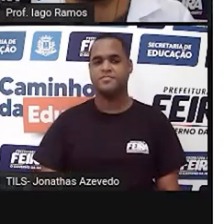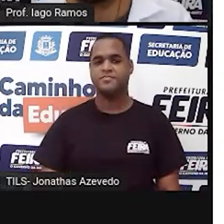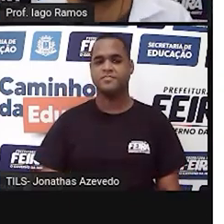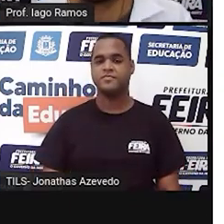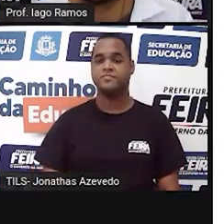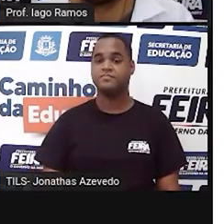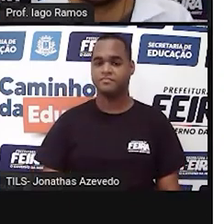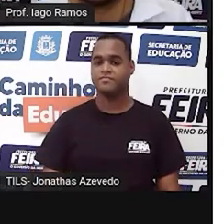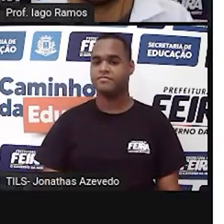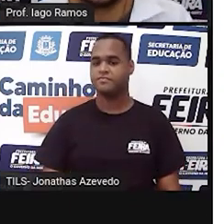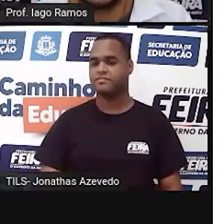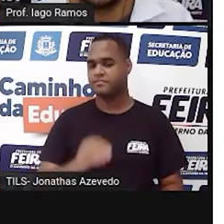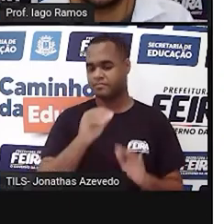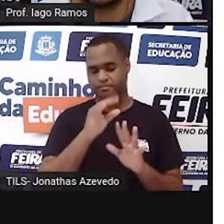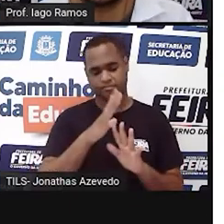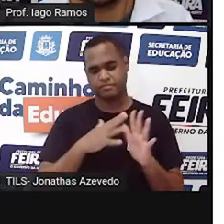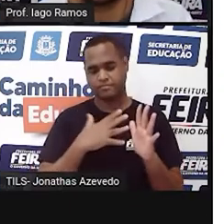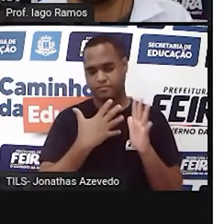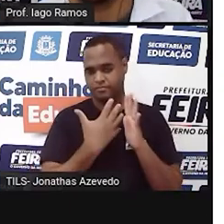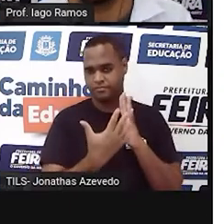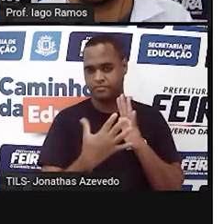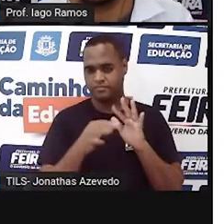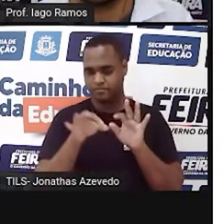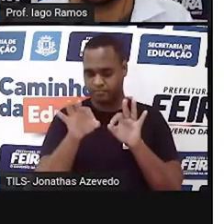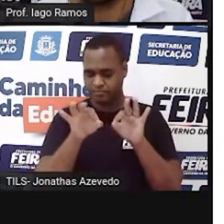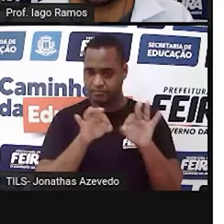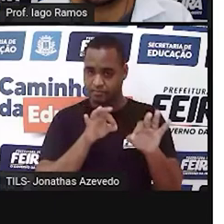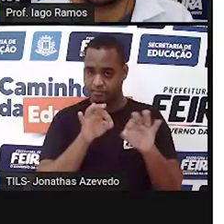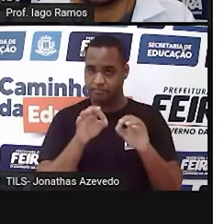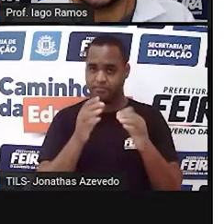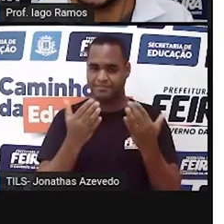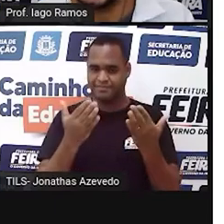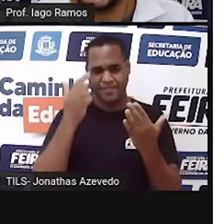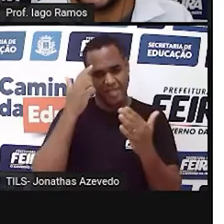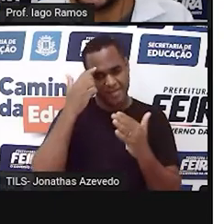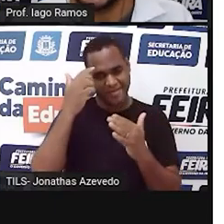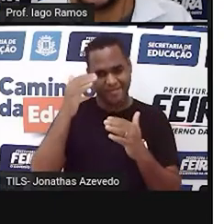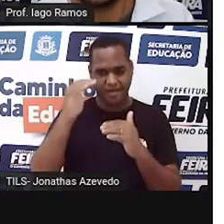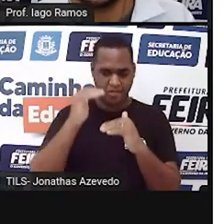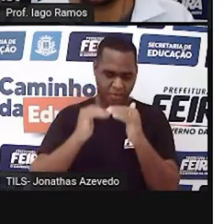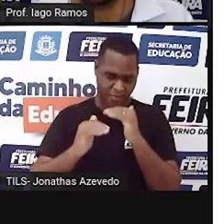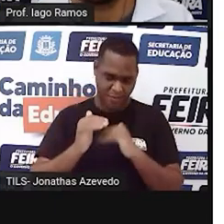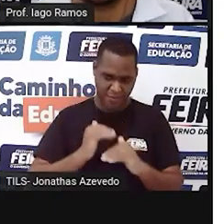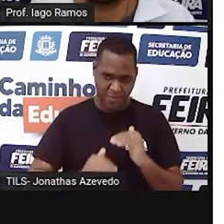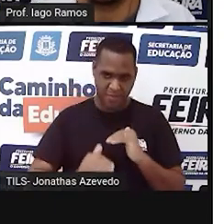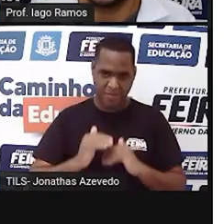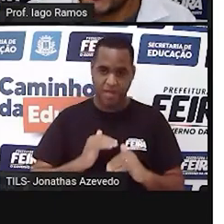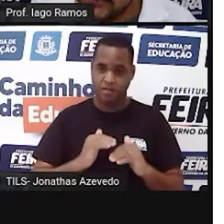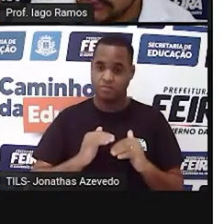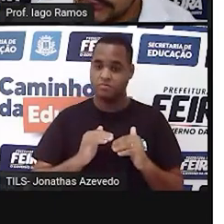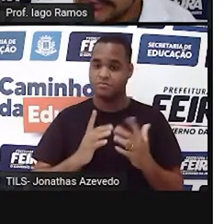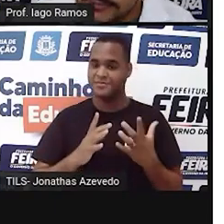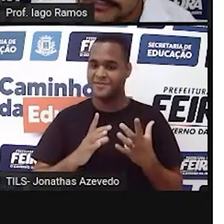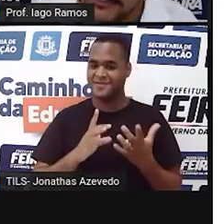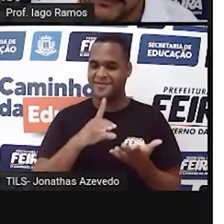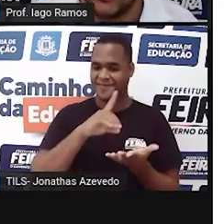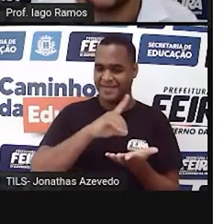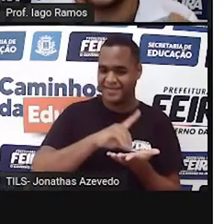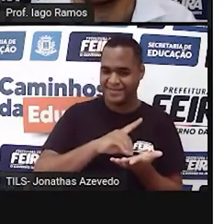Essa tabela está organizada de maneira decrescente. Isso é verdadeiro